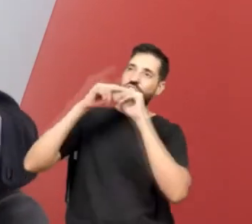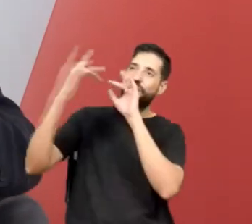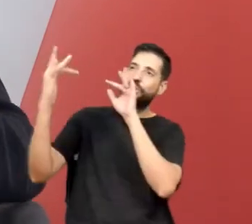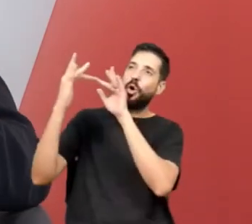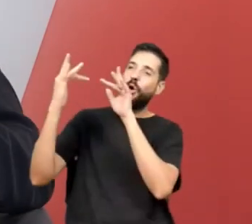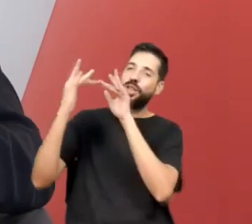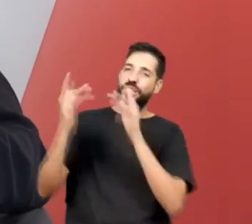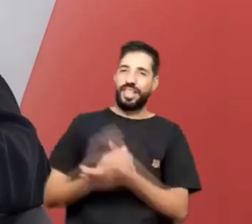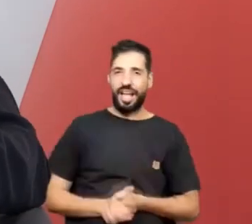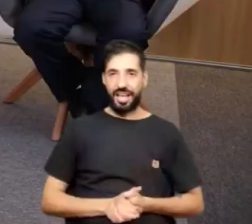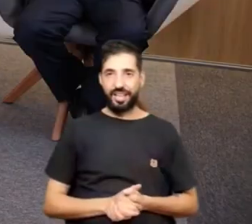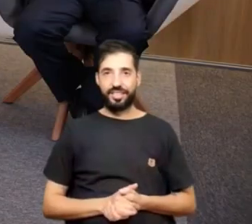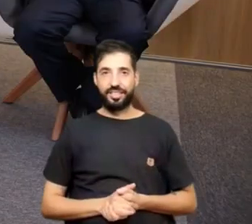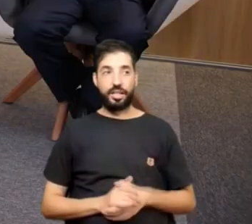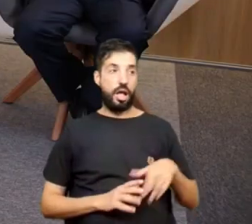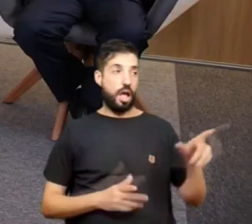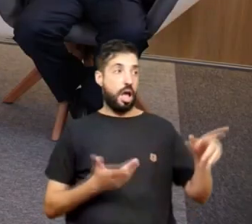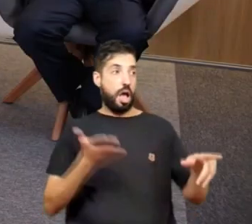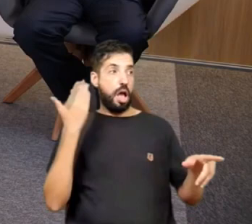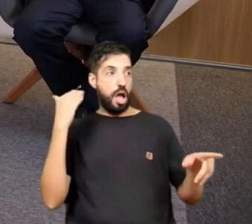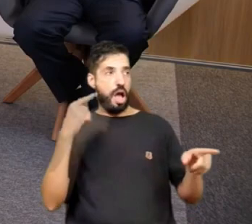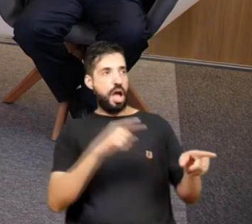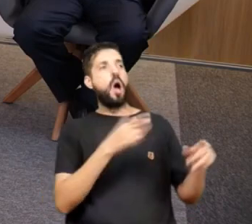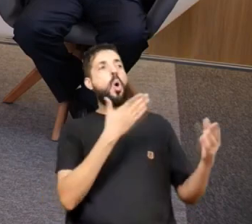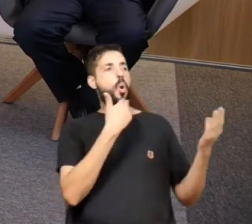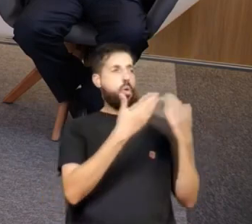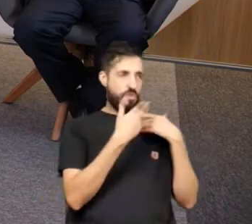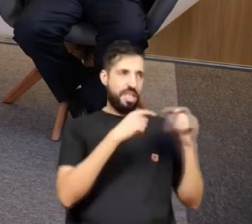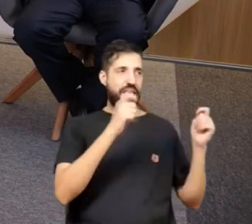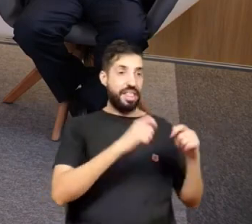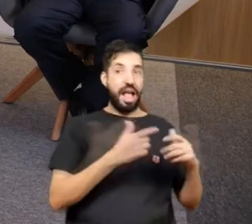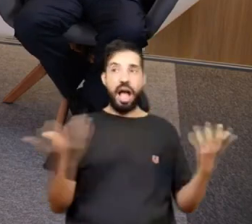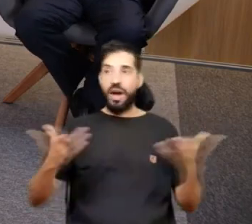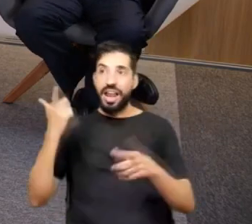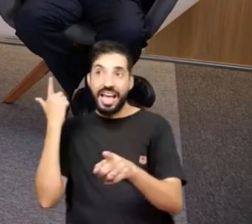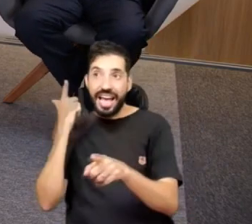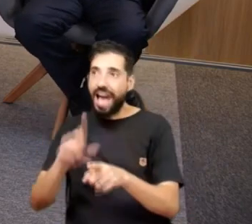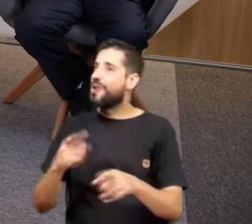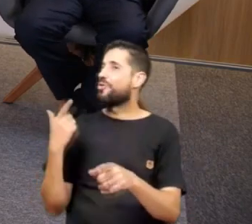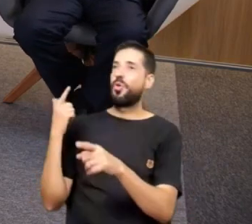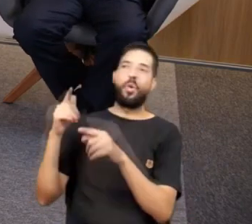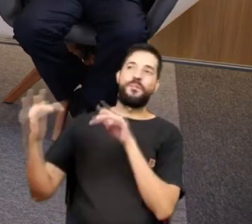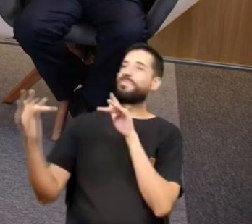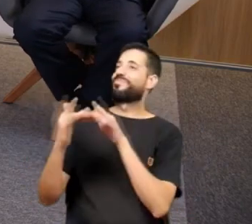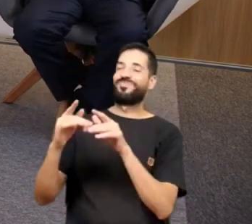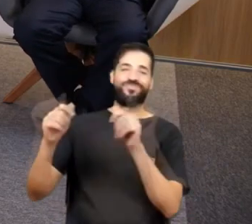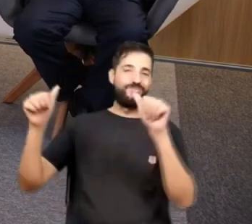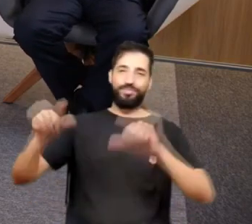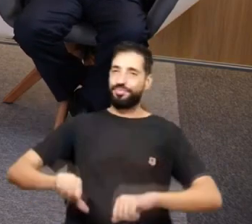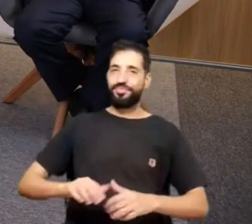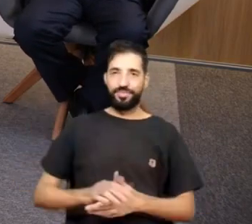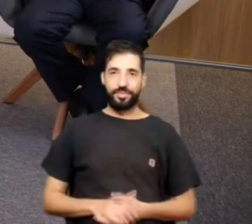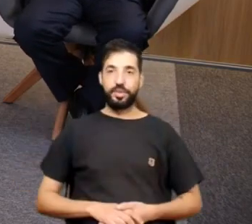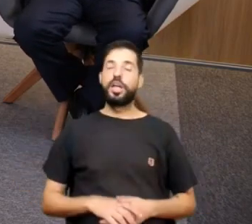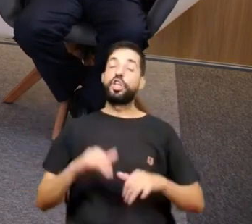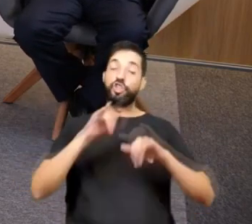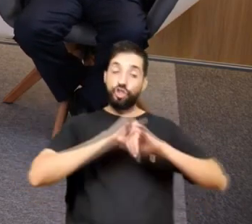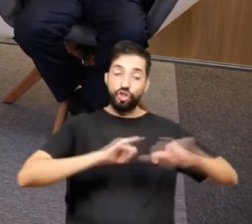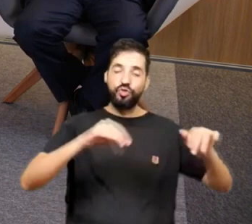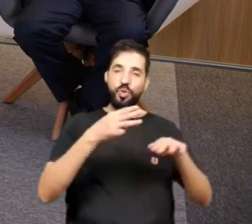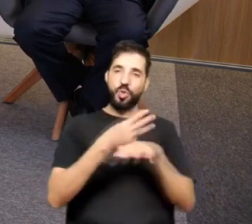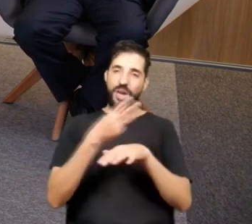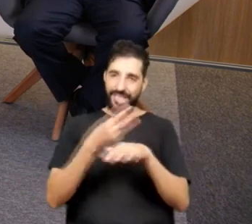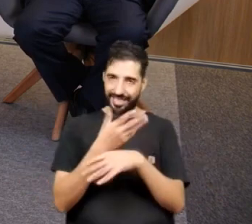antes de ser presidente da Fundação Perseu Abramo, eu conseguia falar com ele, agora é difícil de falar com o Paulo Camoto. Divulga o WhatsApp. Então,